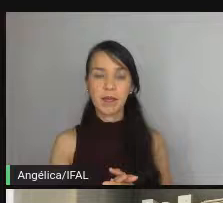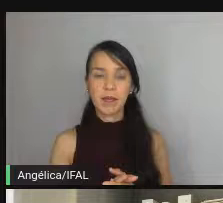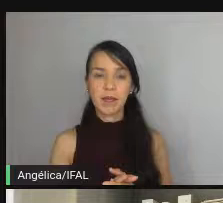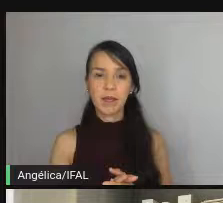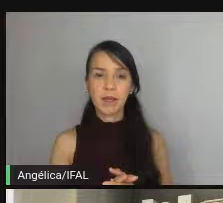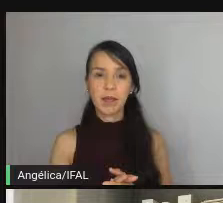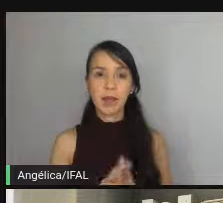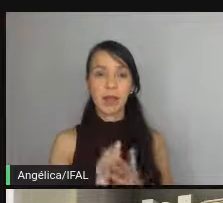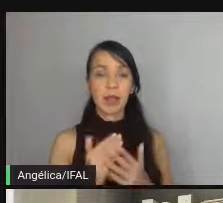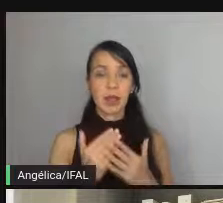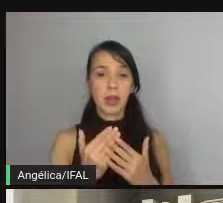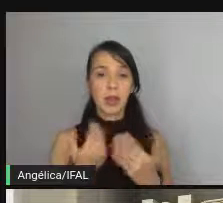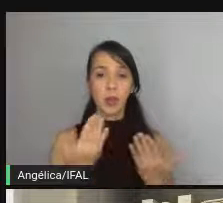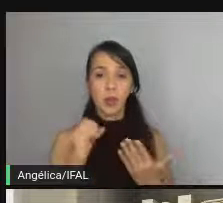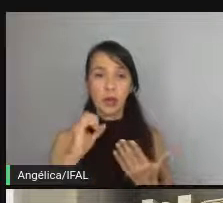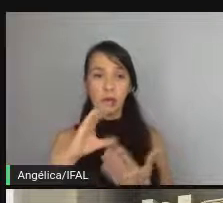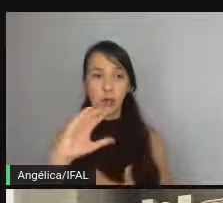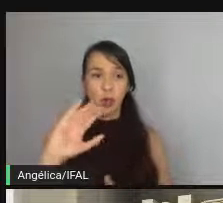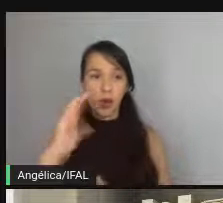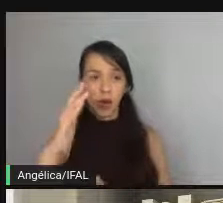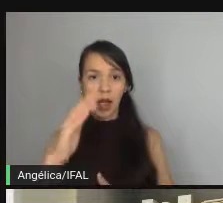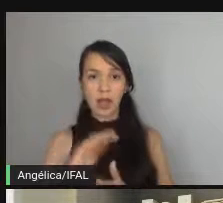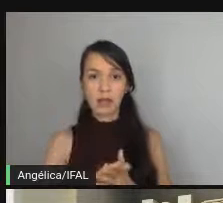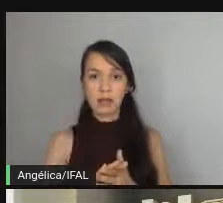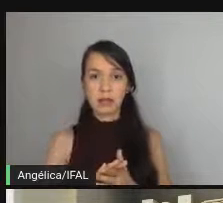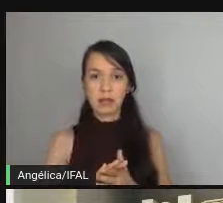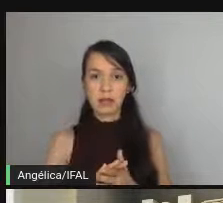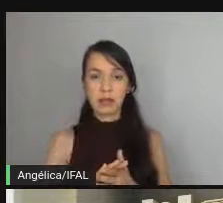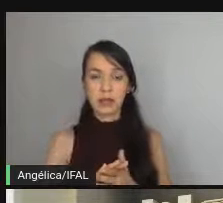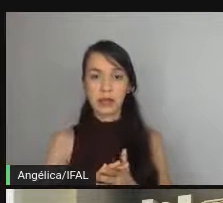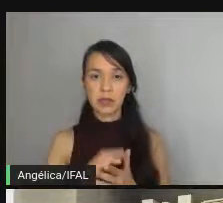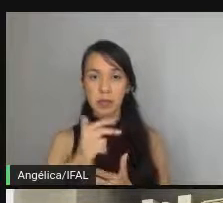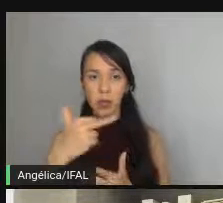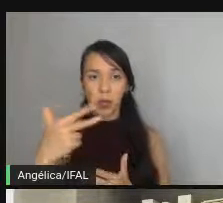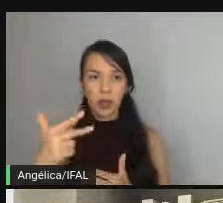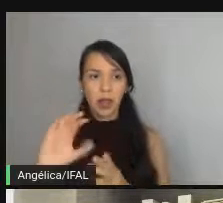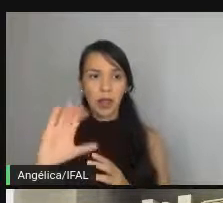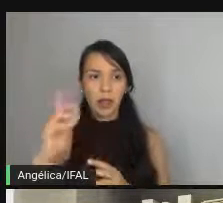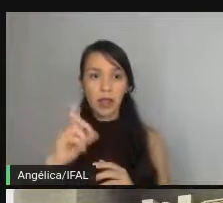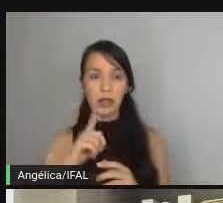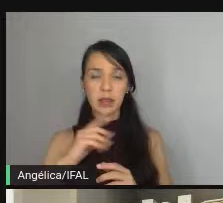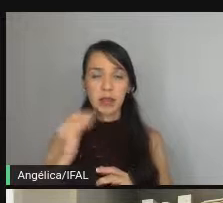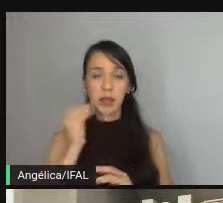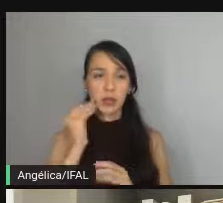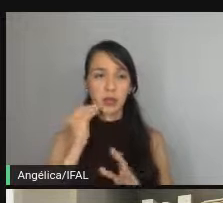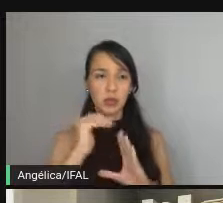caso dentro de casos tem um subteste